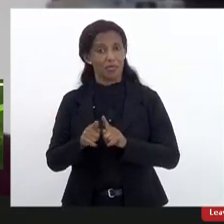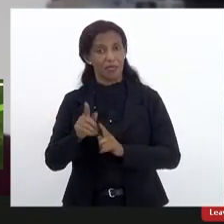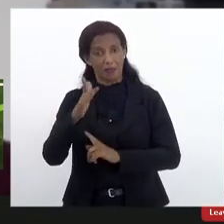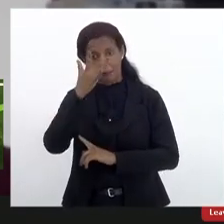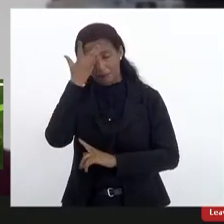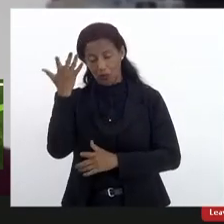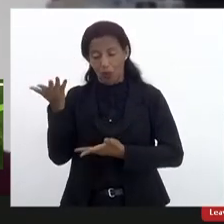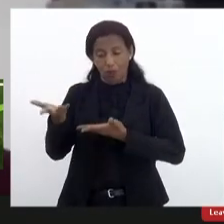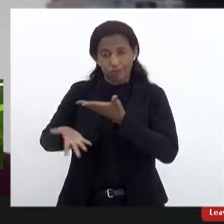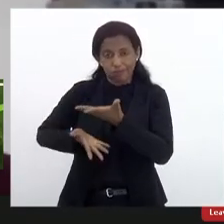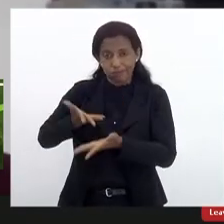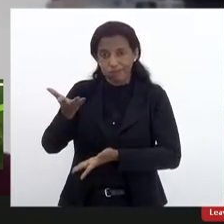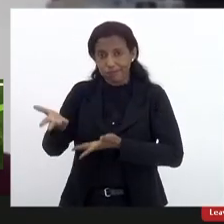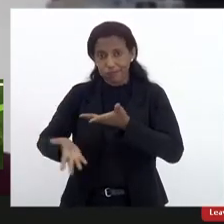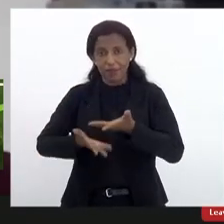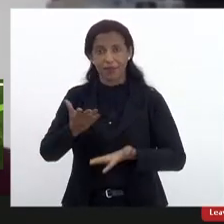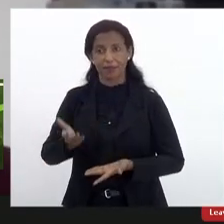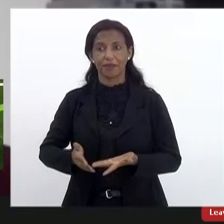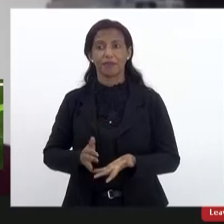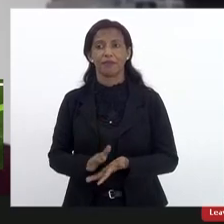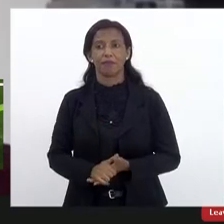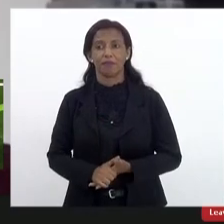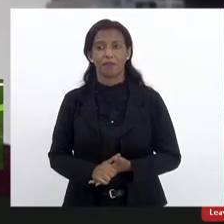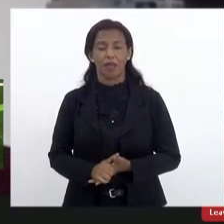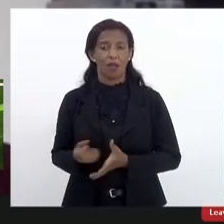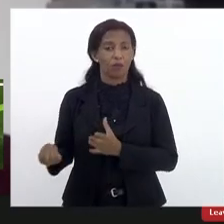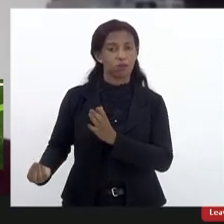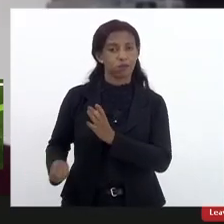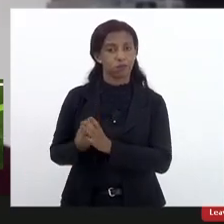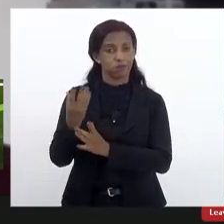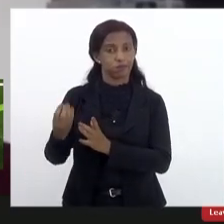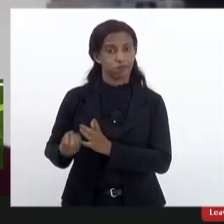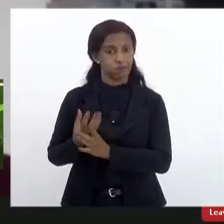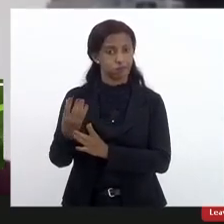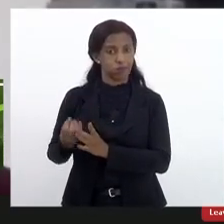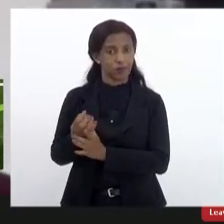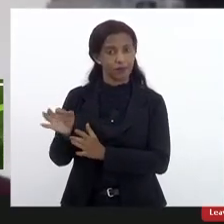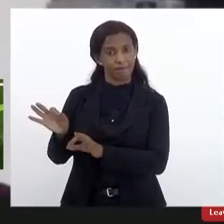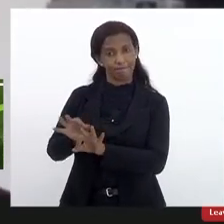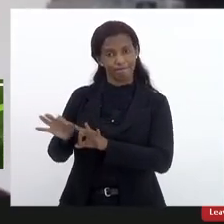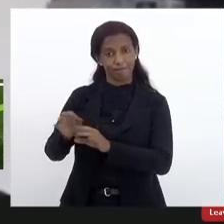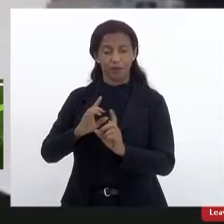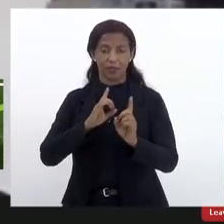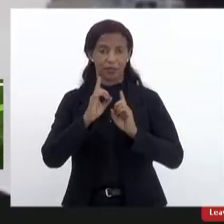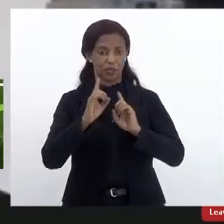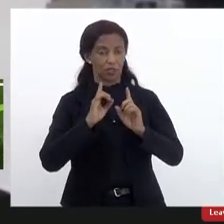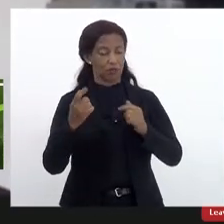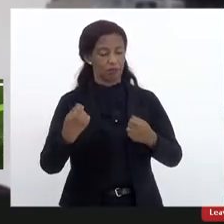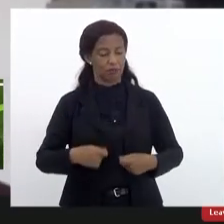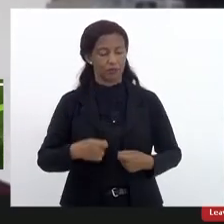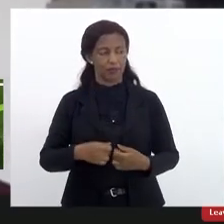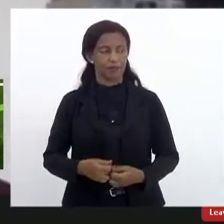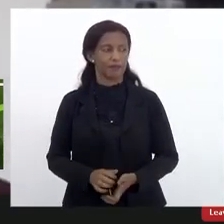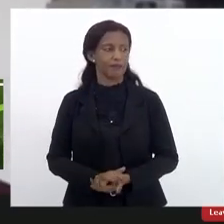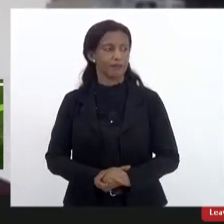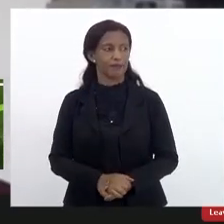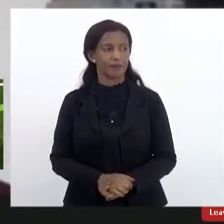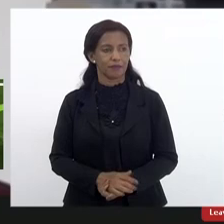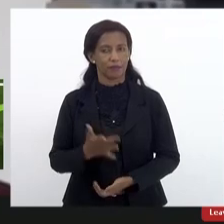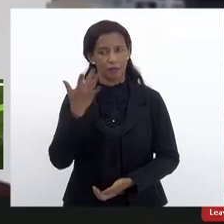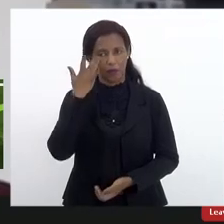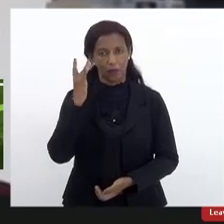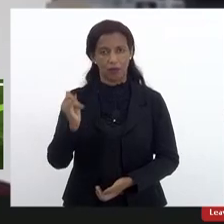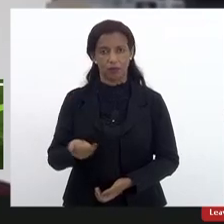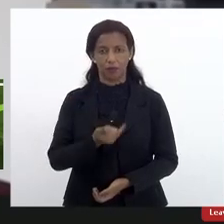dedicado a produzir e fomentar esses diálogos necessários eu acho que é